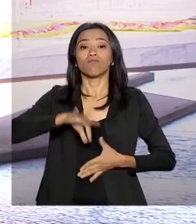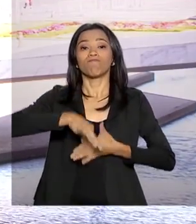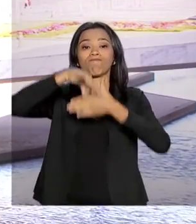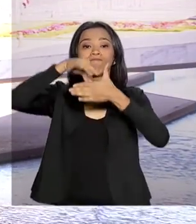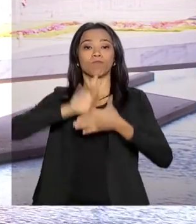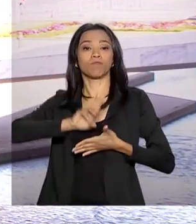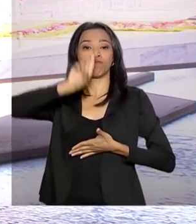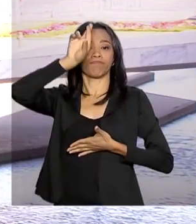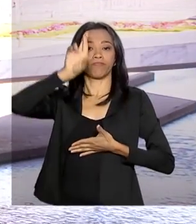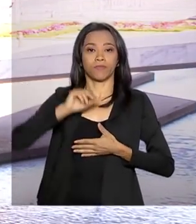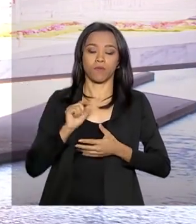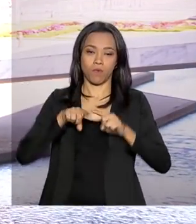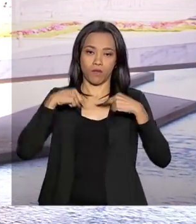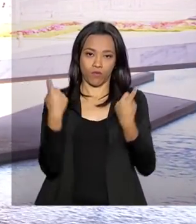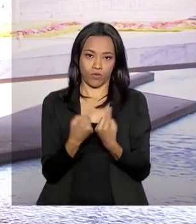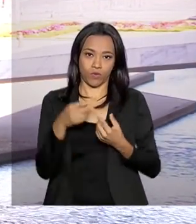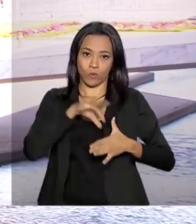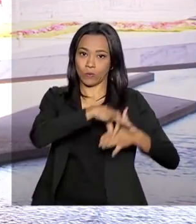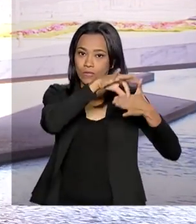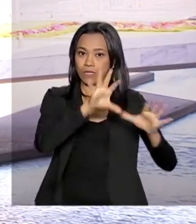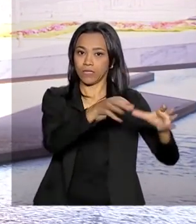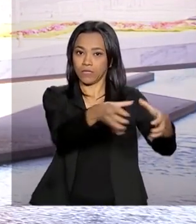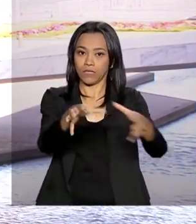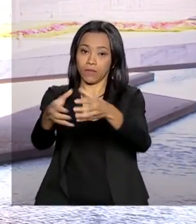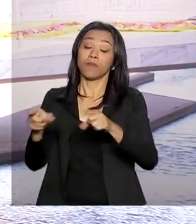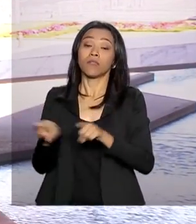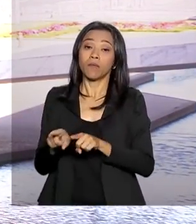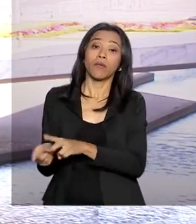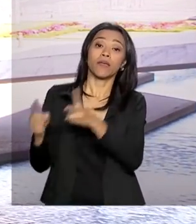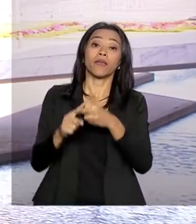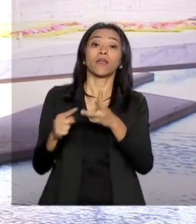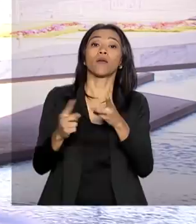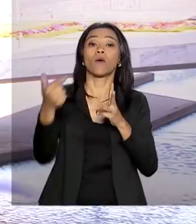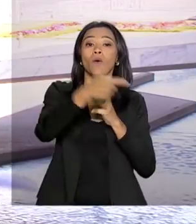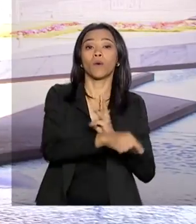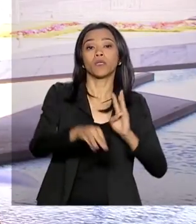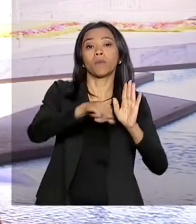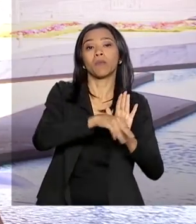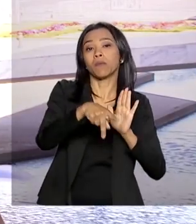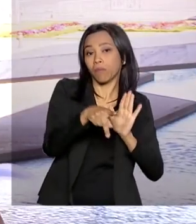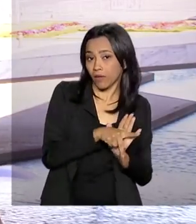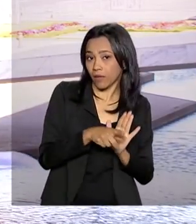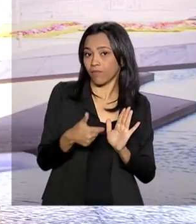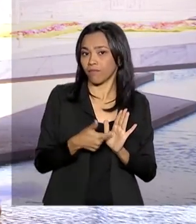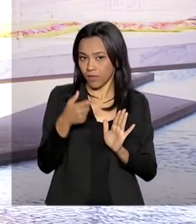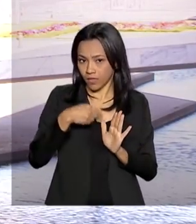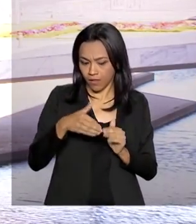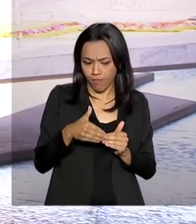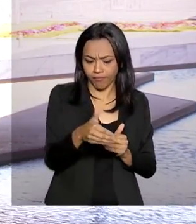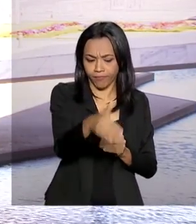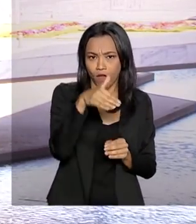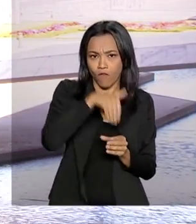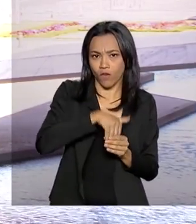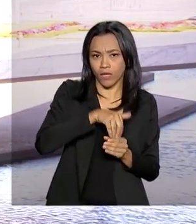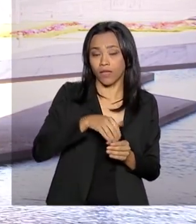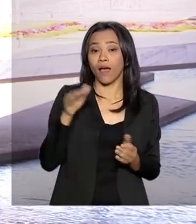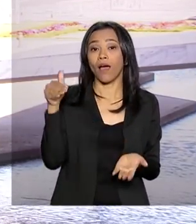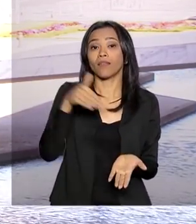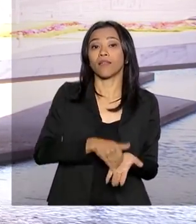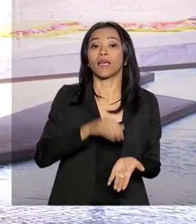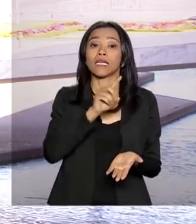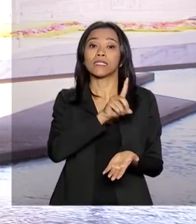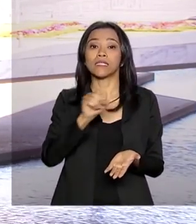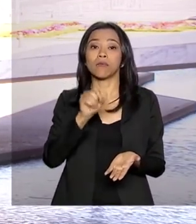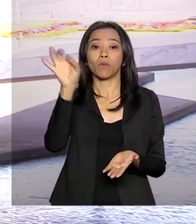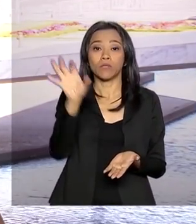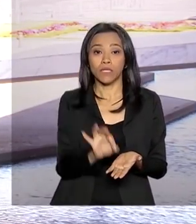partidários. O plenário também tem uma medida provisória que está para ser votada, que é a medida provisória que autoriza até 100% de